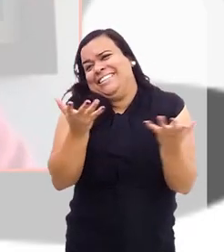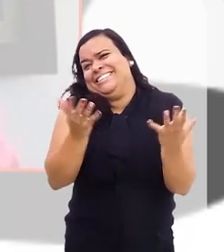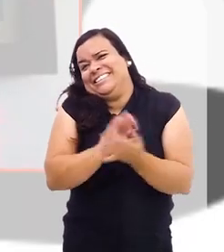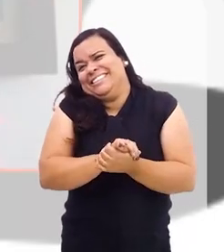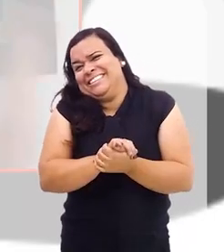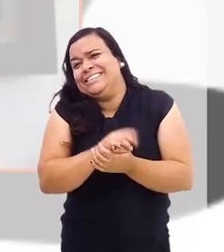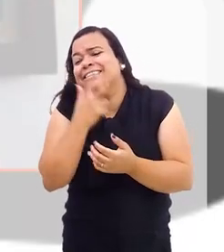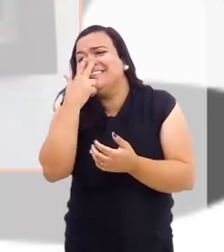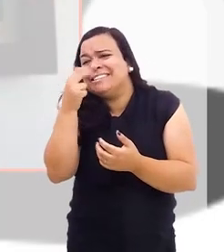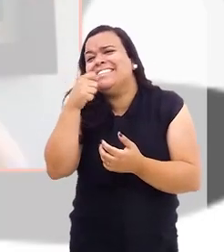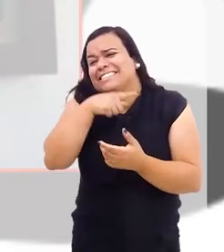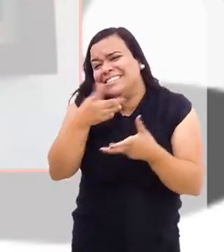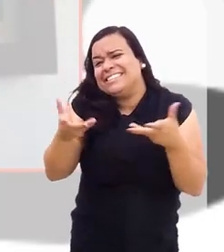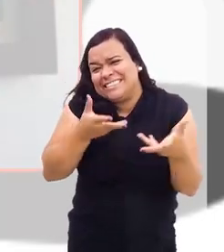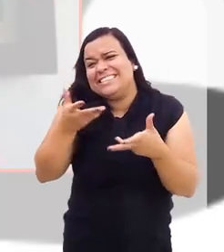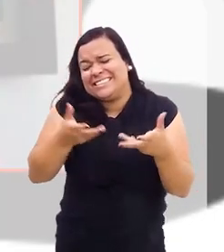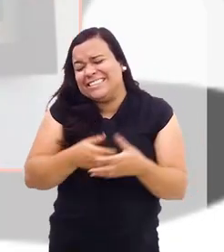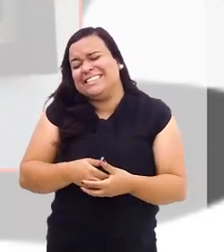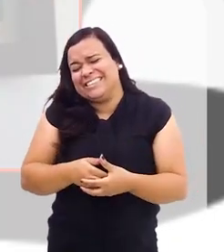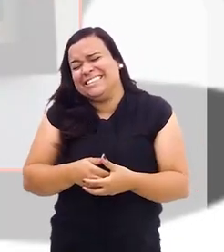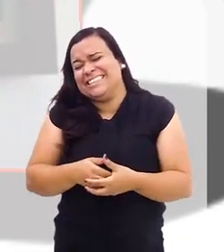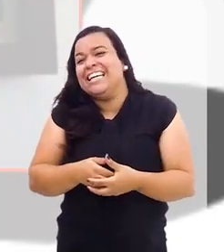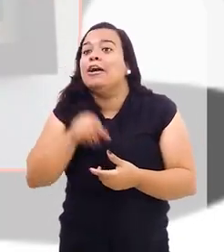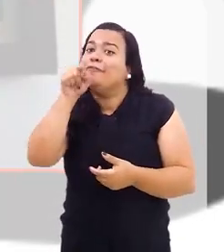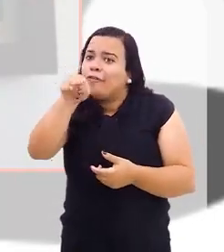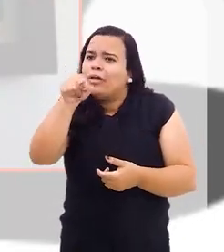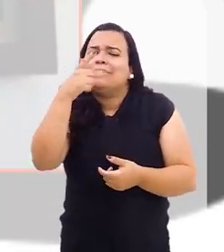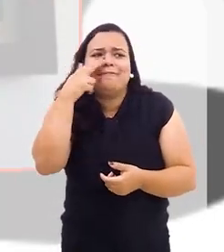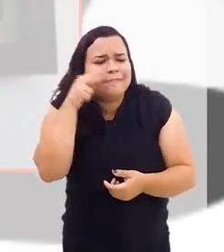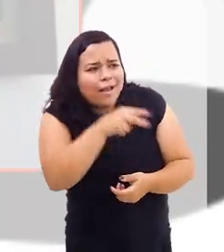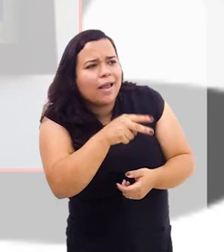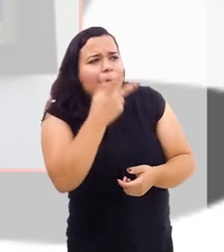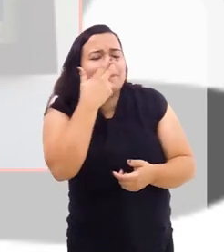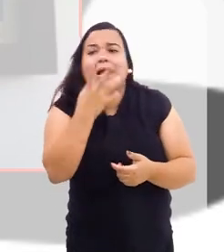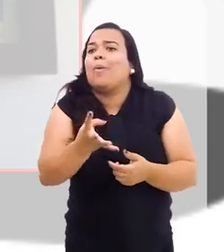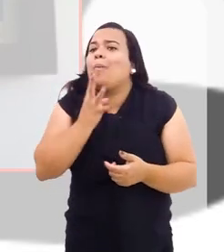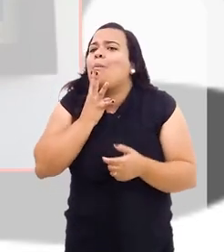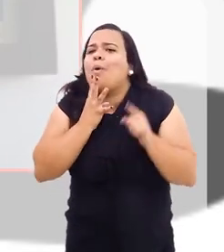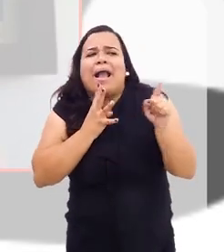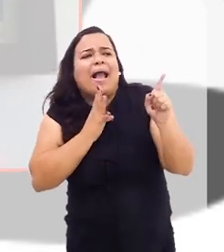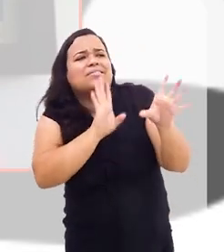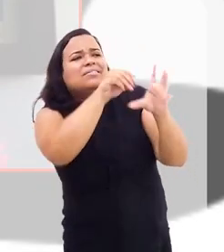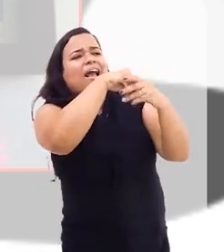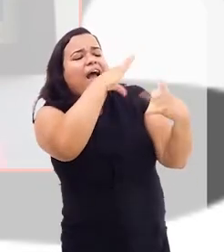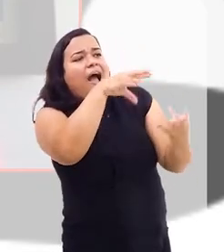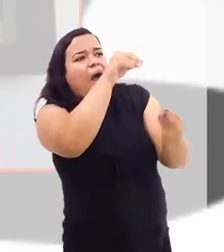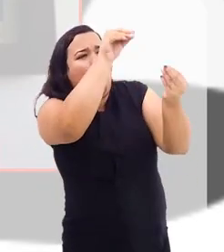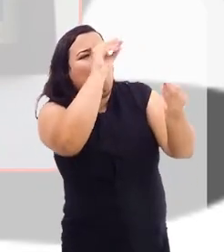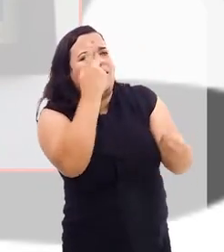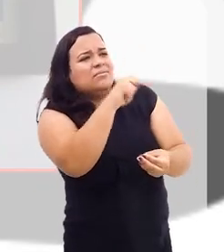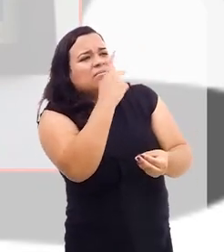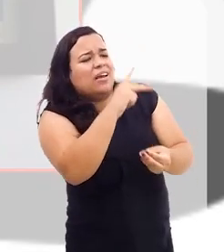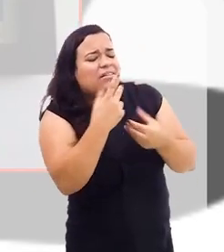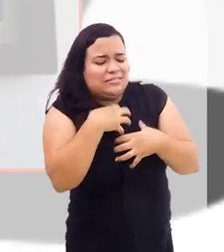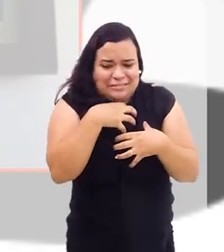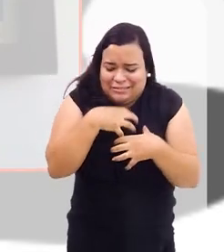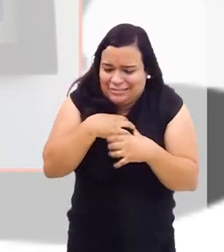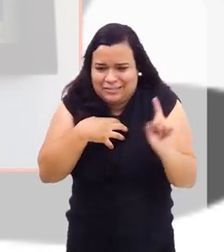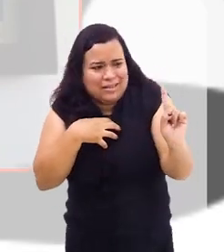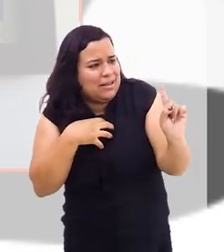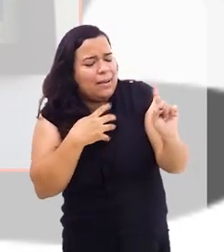tão irônico isso, porque você é como se você conhecesse a alma daquele indivíduo,